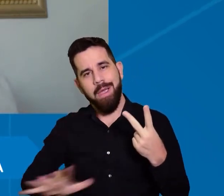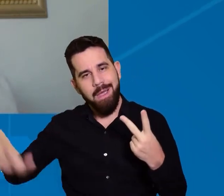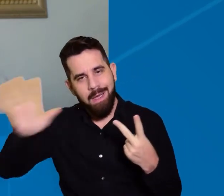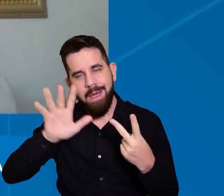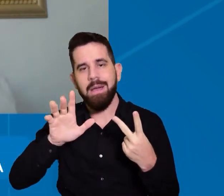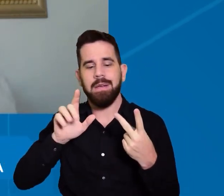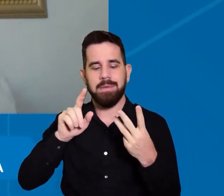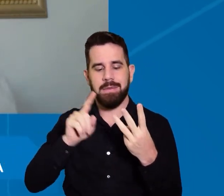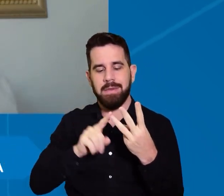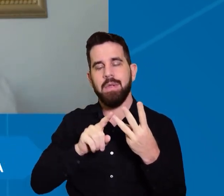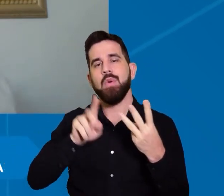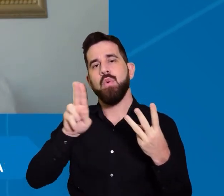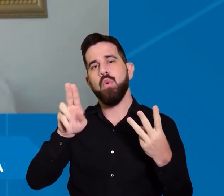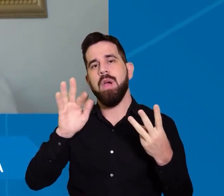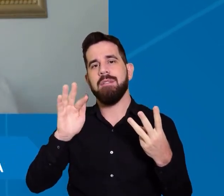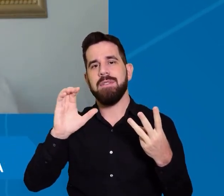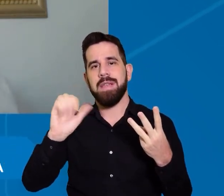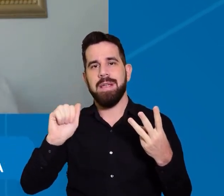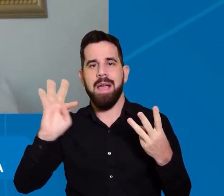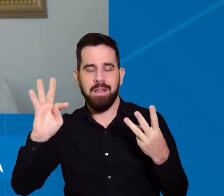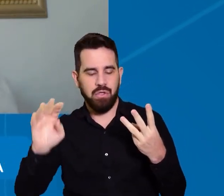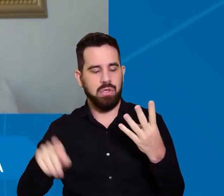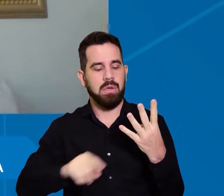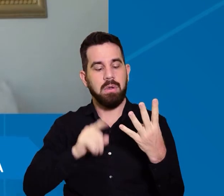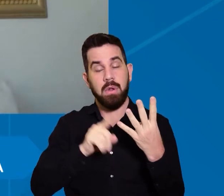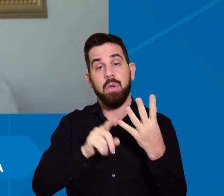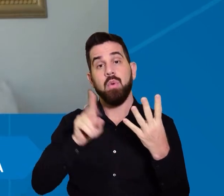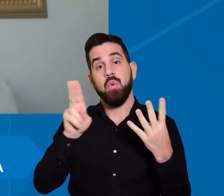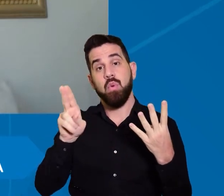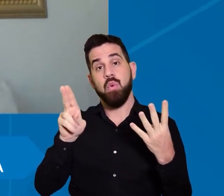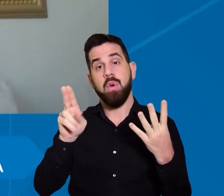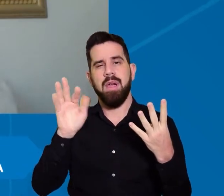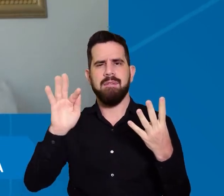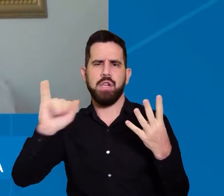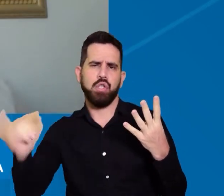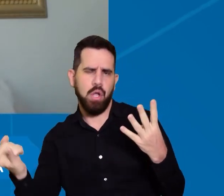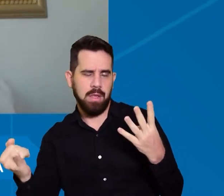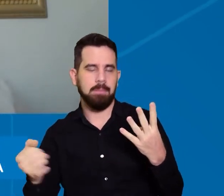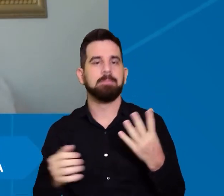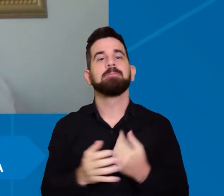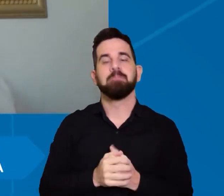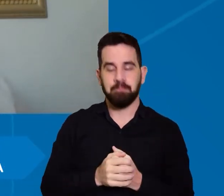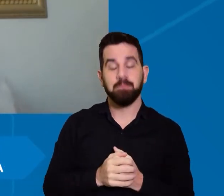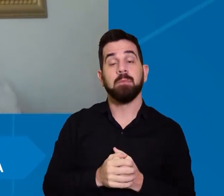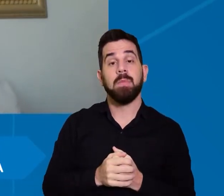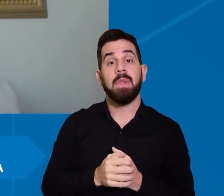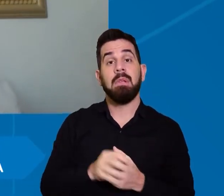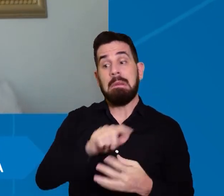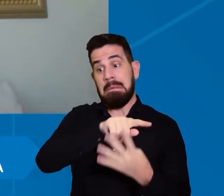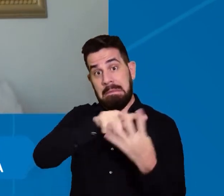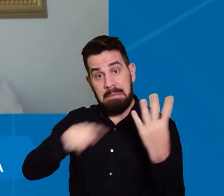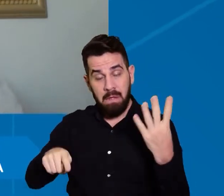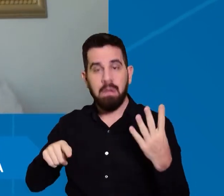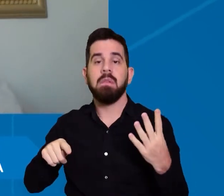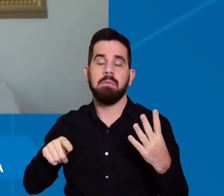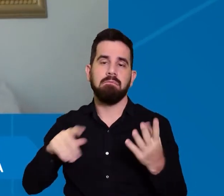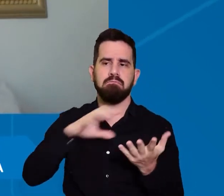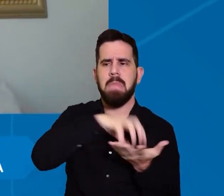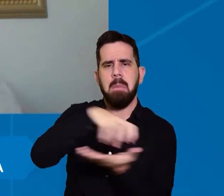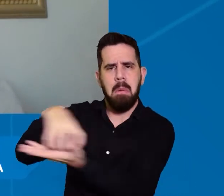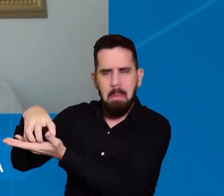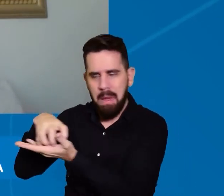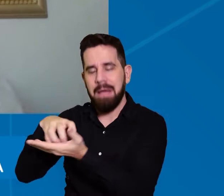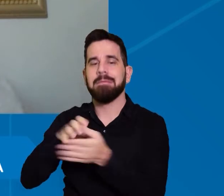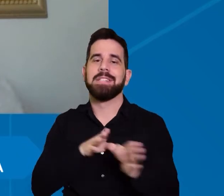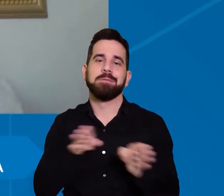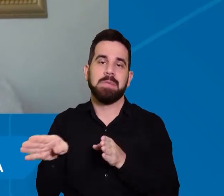com a UFCAT e a UFJ. E nós teremos, também, a exibição de vídeos